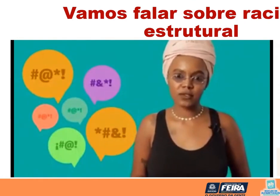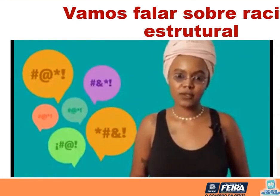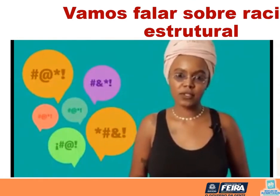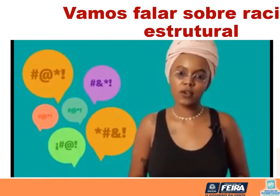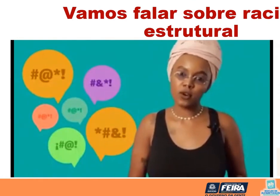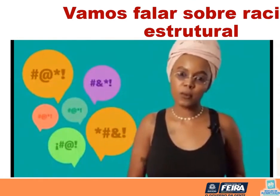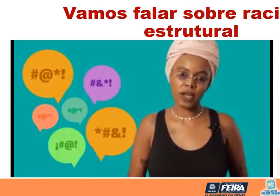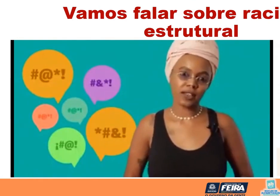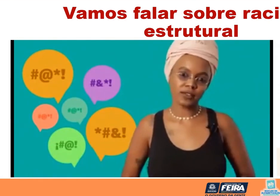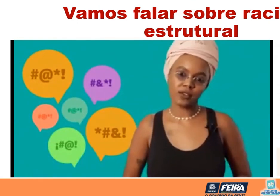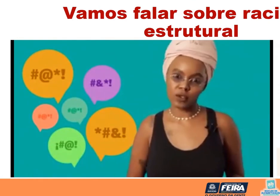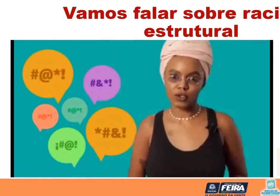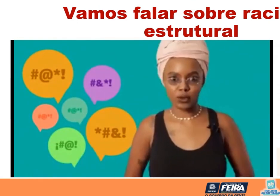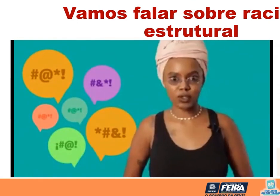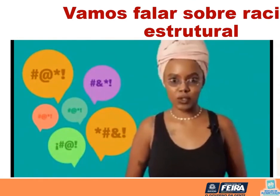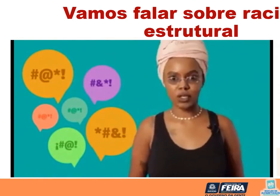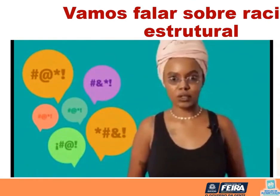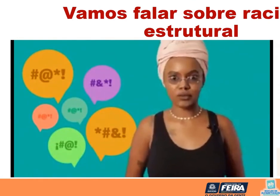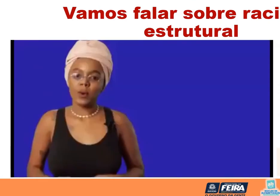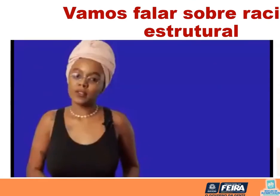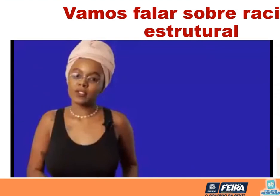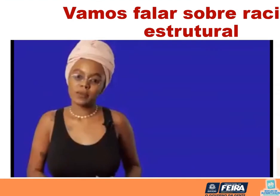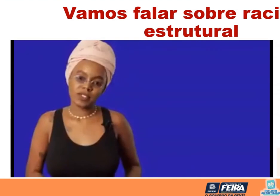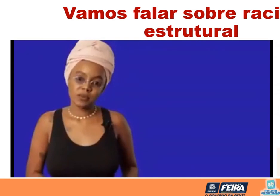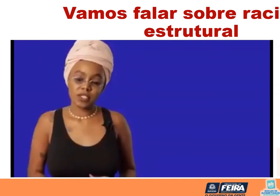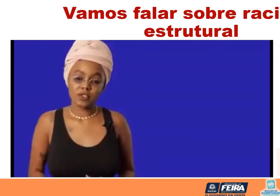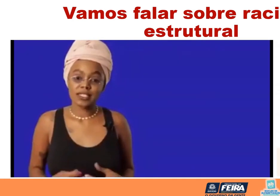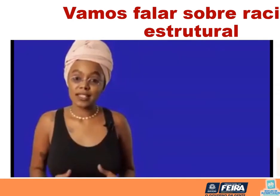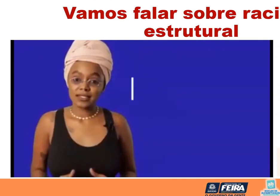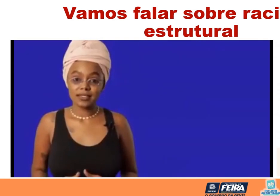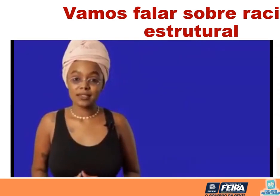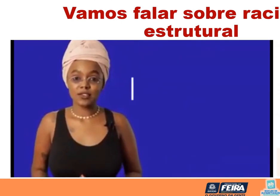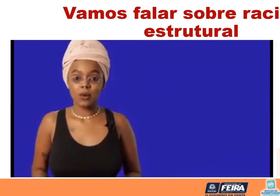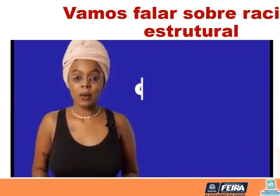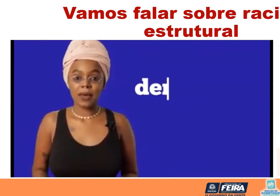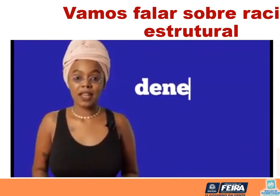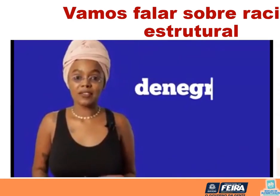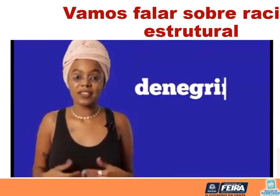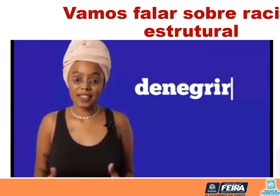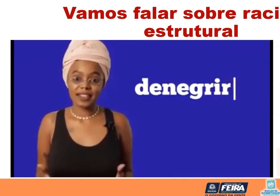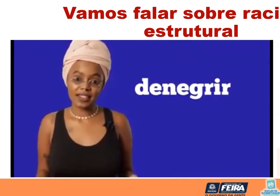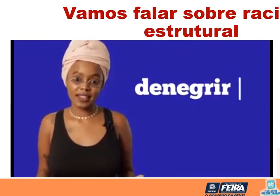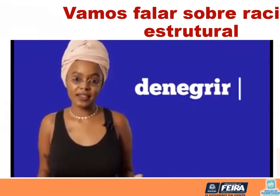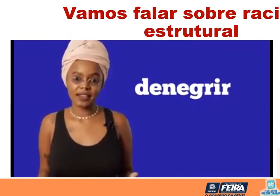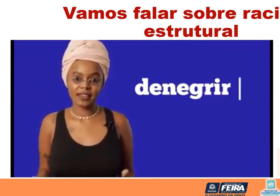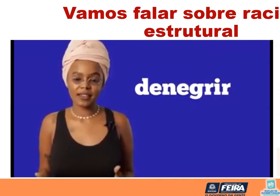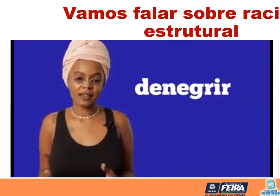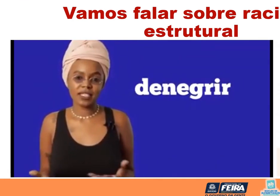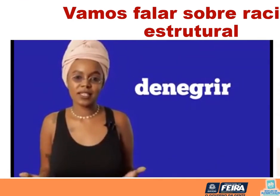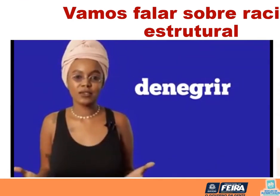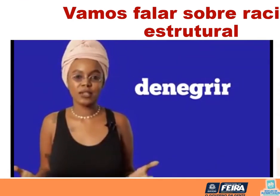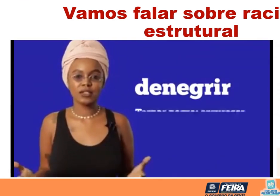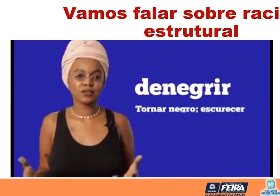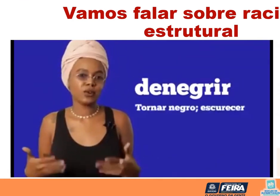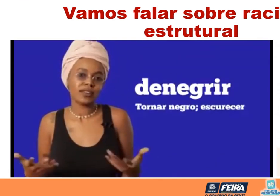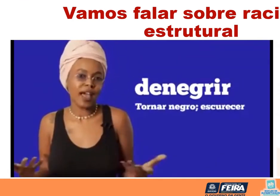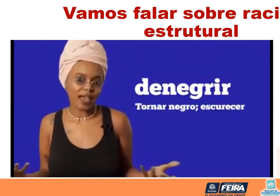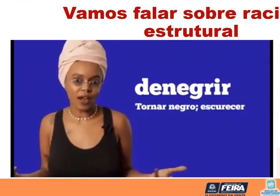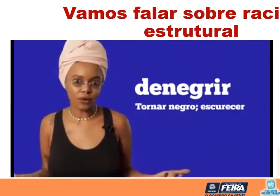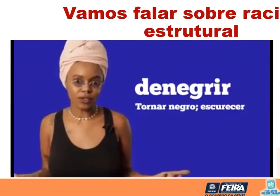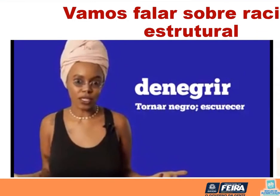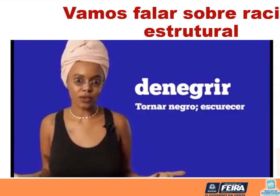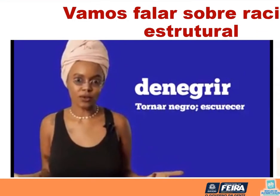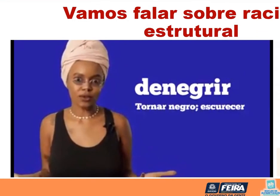pejorativos incorporados ao nosso cotidiano. Quando usamos expressões racistas como a palavra denegrir, que nada mais é do que